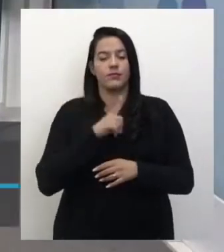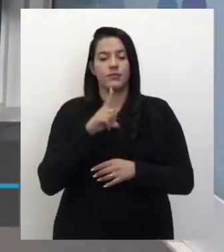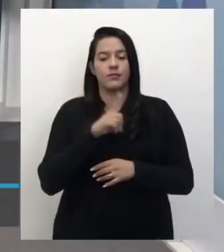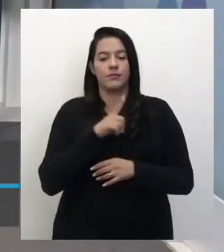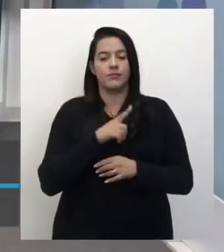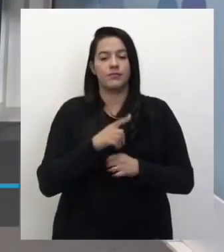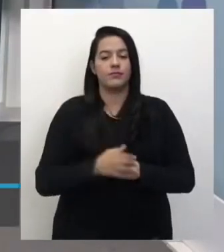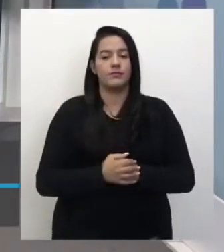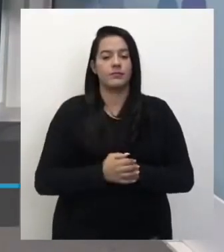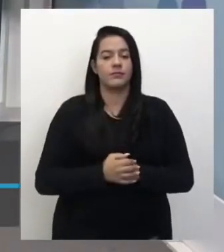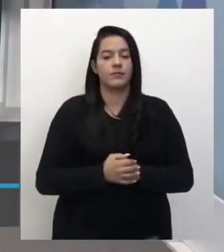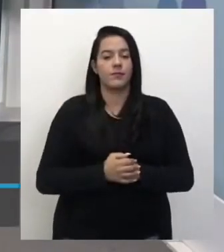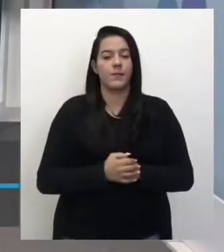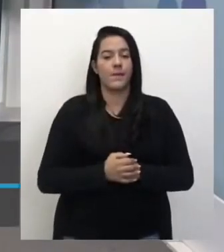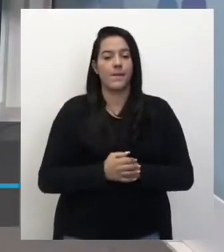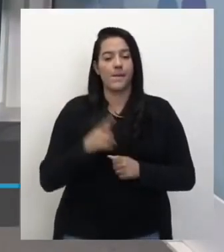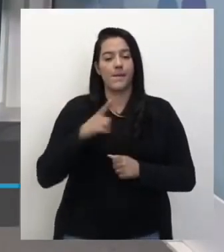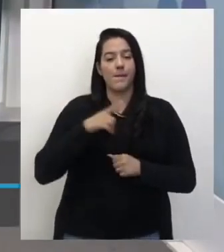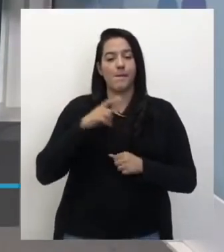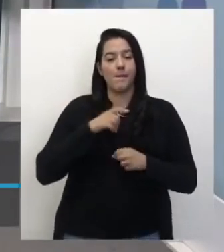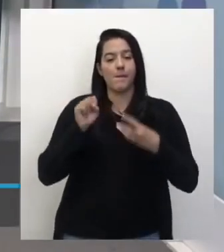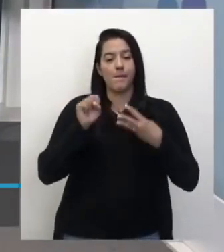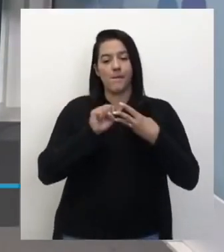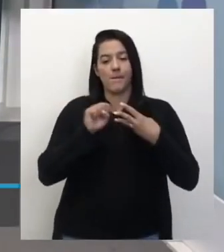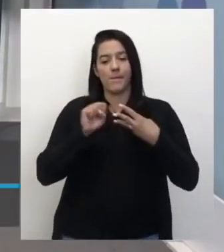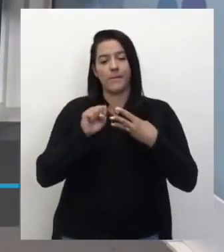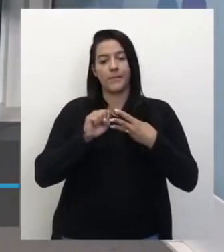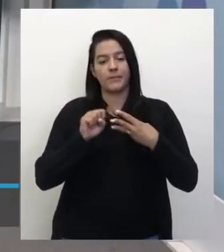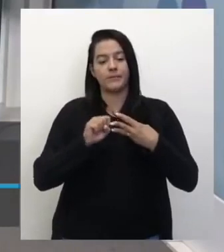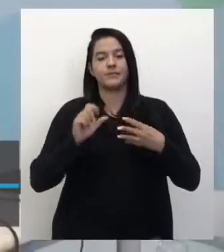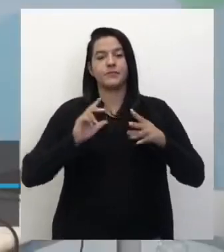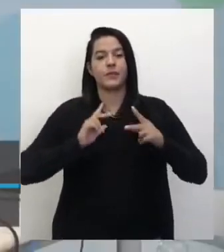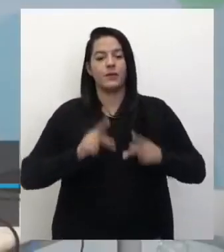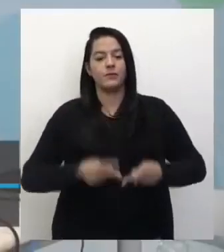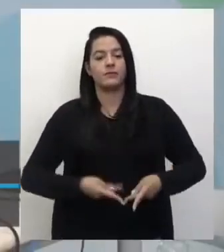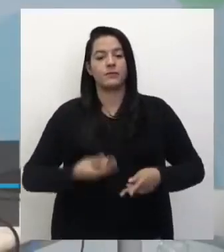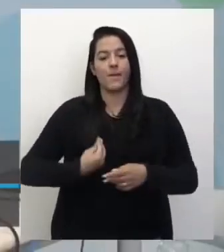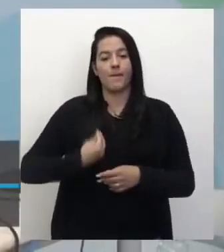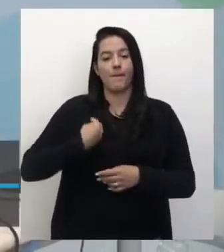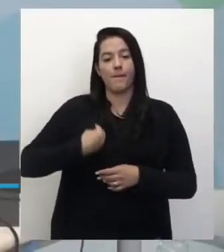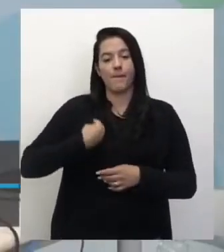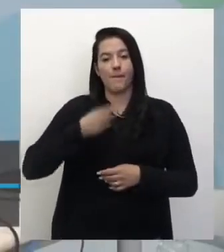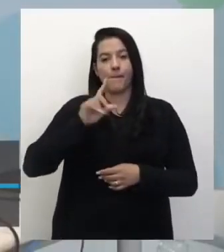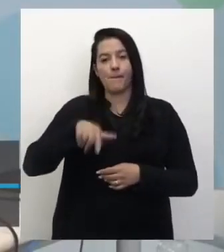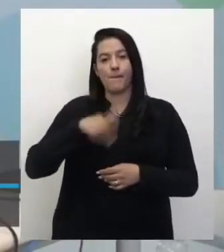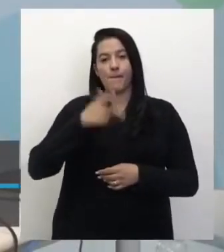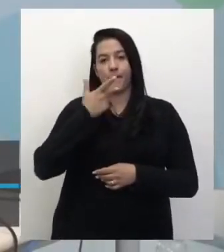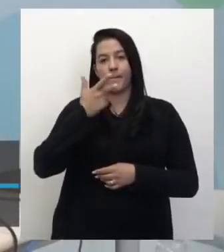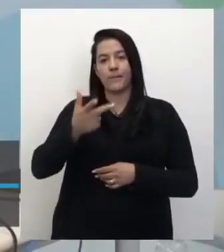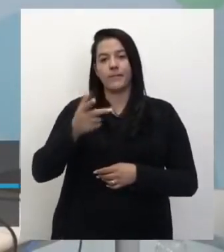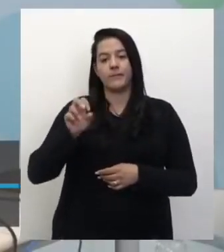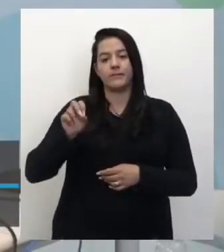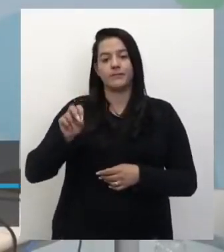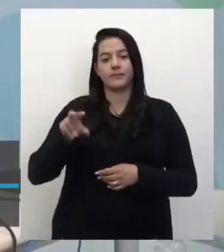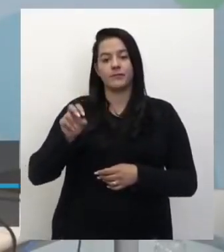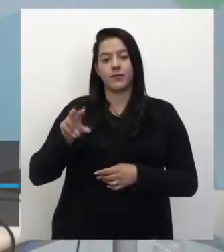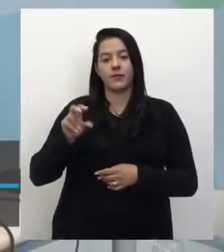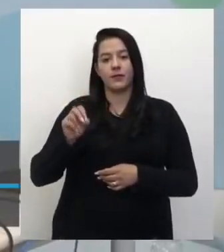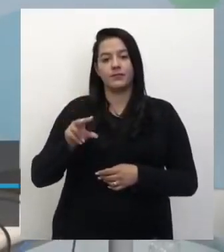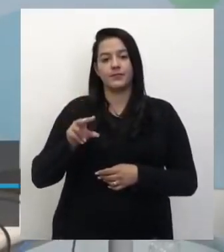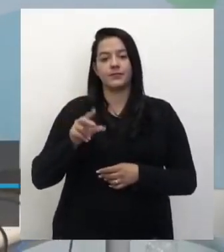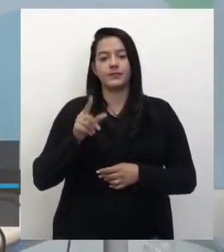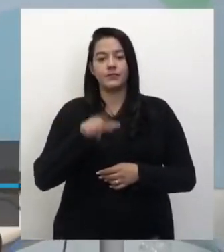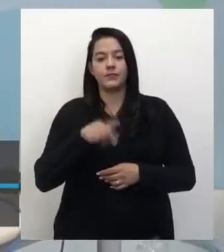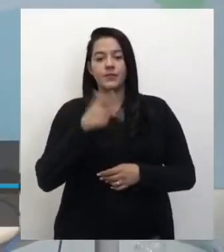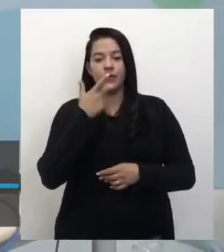das células daqui. Certo. Os seres vivos e tal. E na hora, acho que você foi falar do vírus, acho que deu uma escapada.